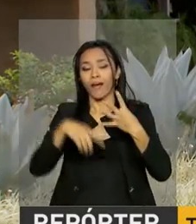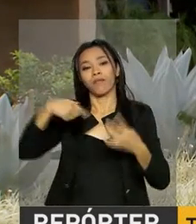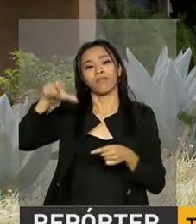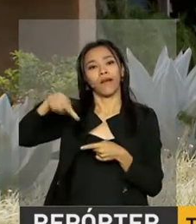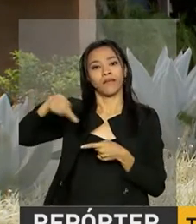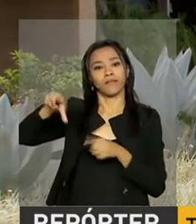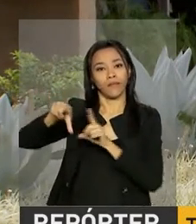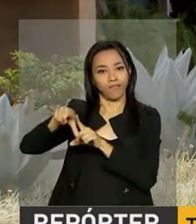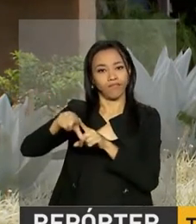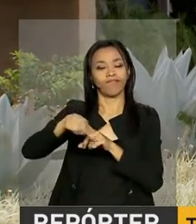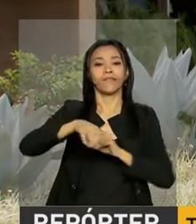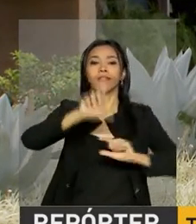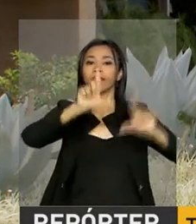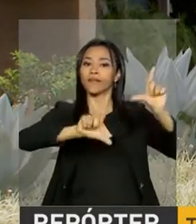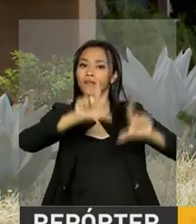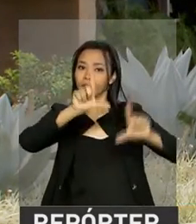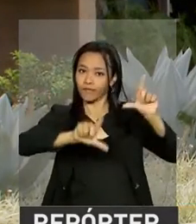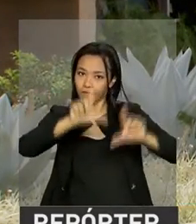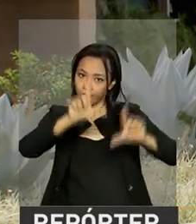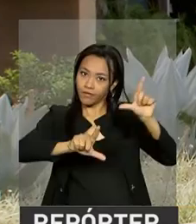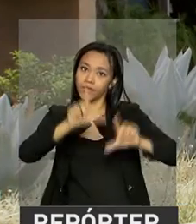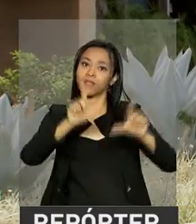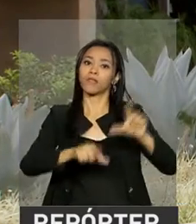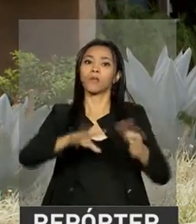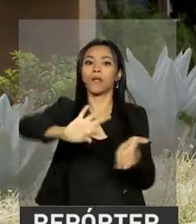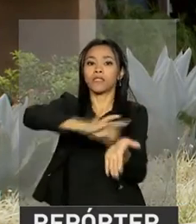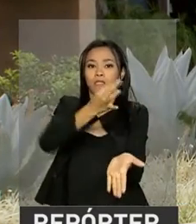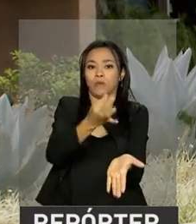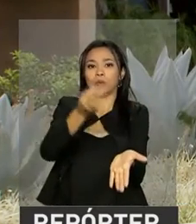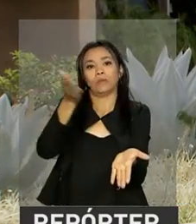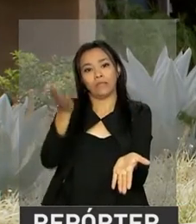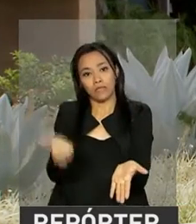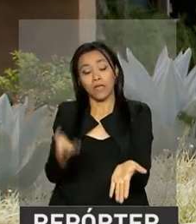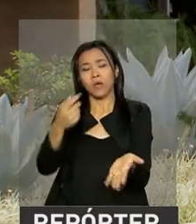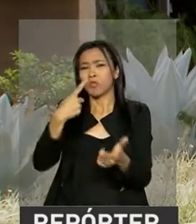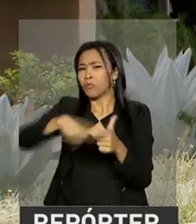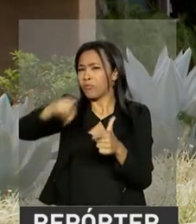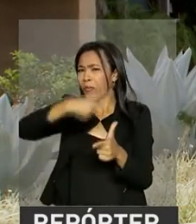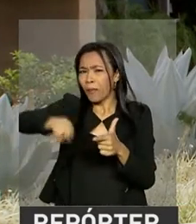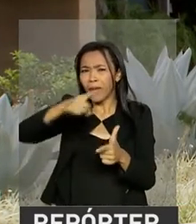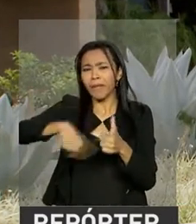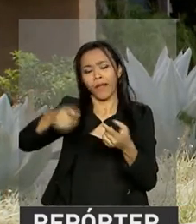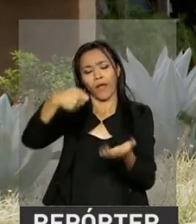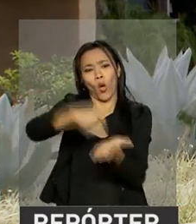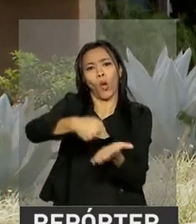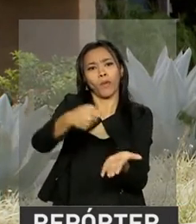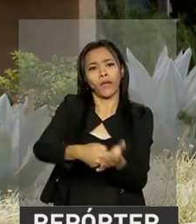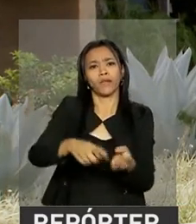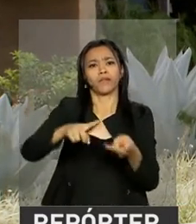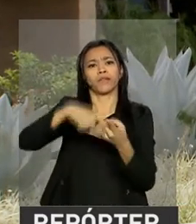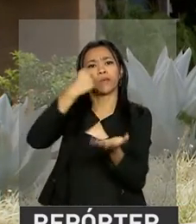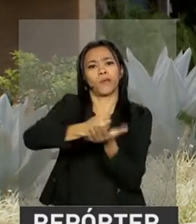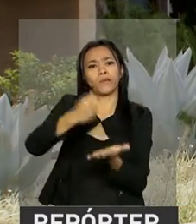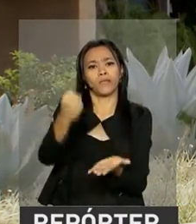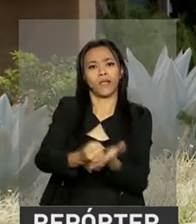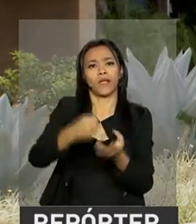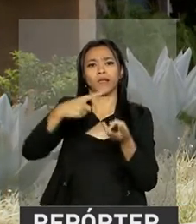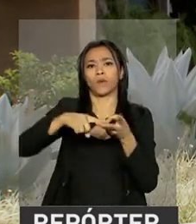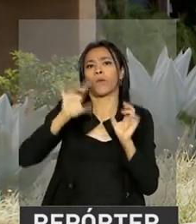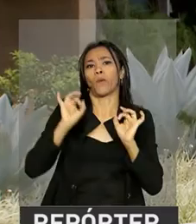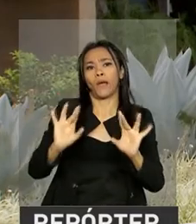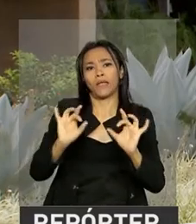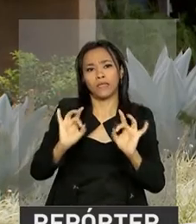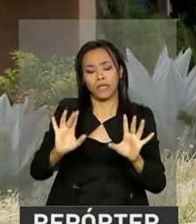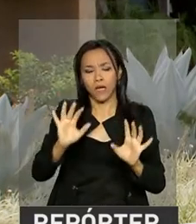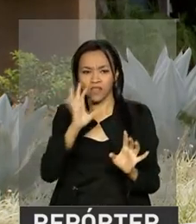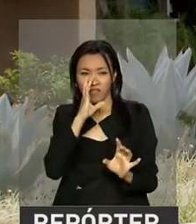crédito e as TVs por assinatura. Os principais problemas relatados estão nas cobranças, contratos, qualidade dos produtos